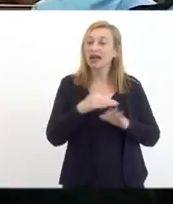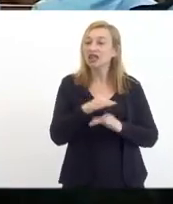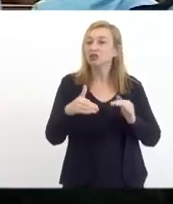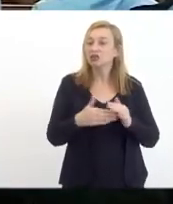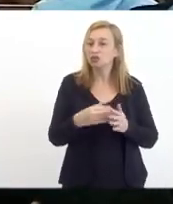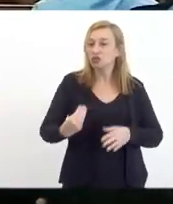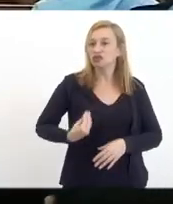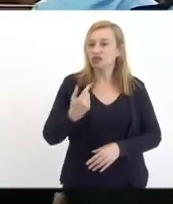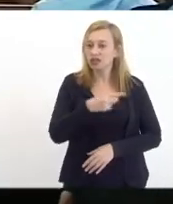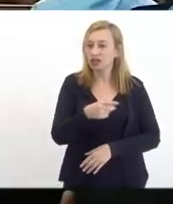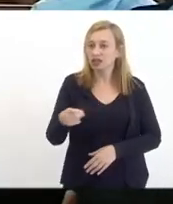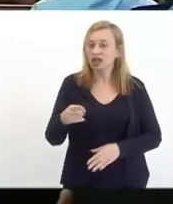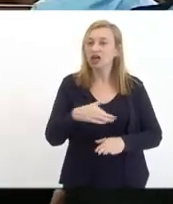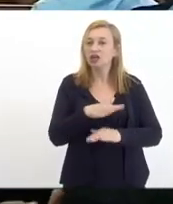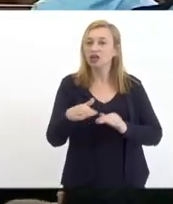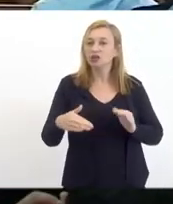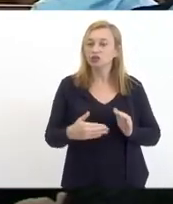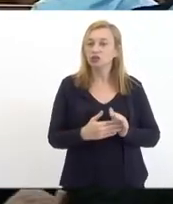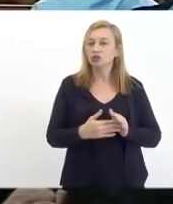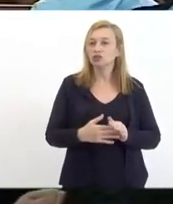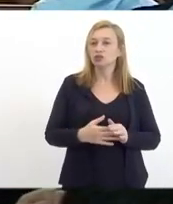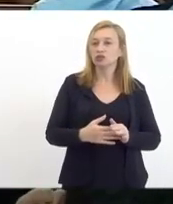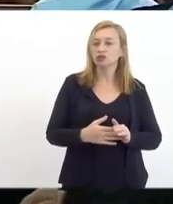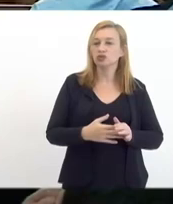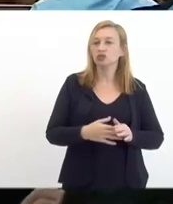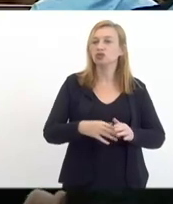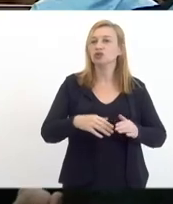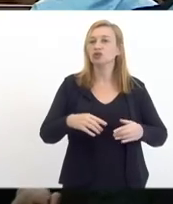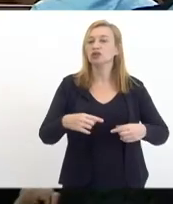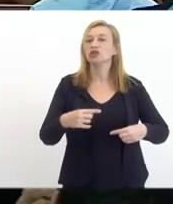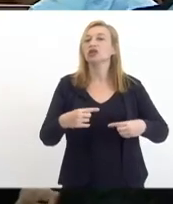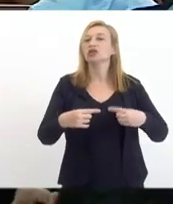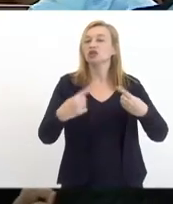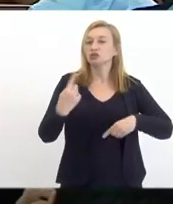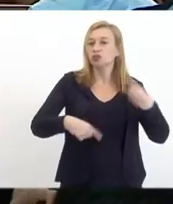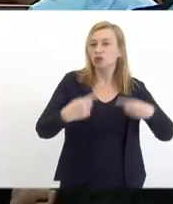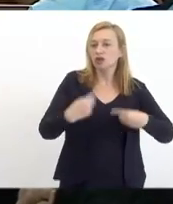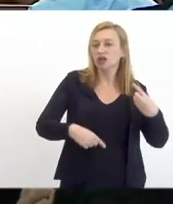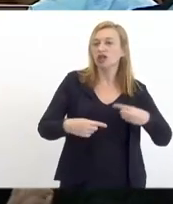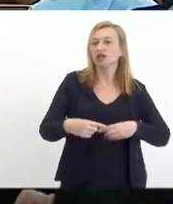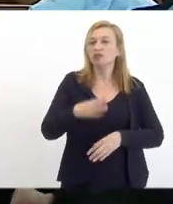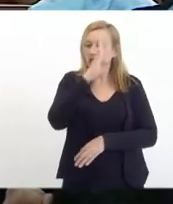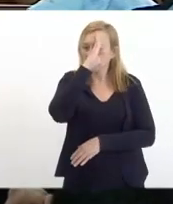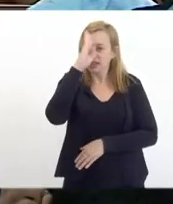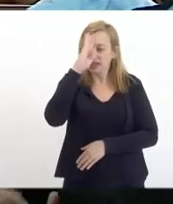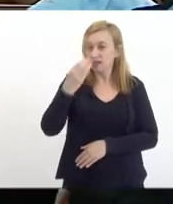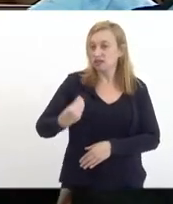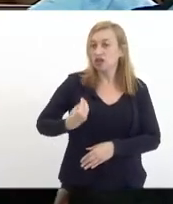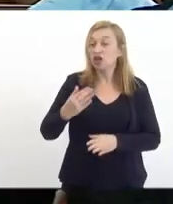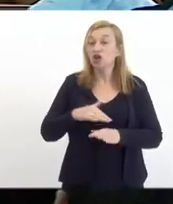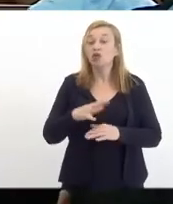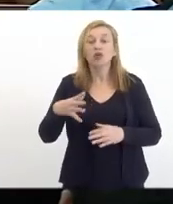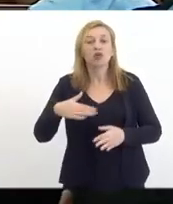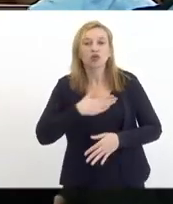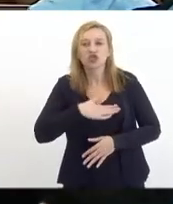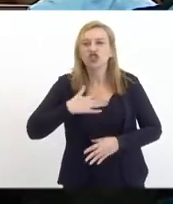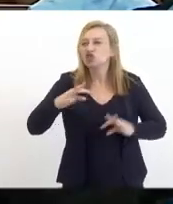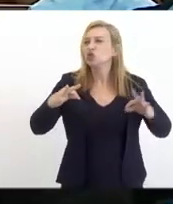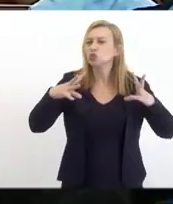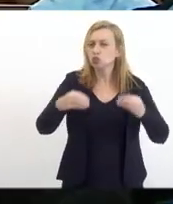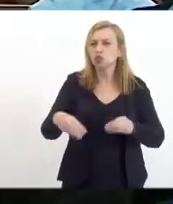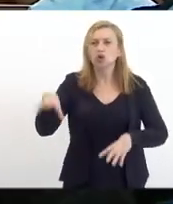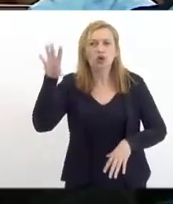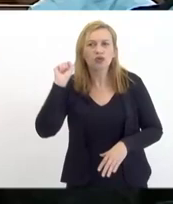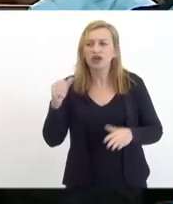rapidamente saudar todas as autoridades saudar os acadêmicos presentes gostei muito de tudo que eu já ouvi até o